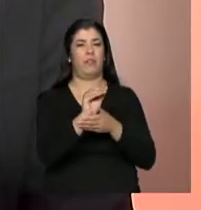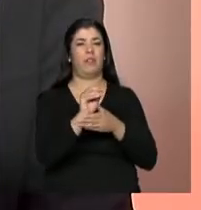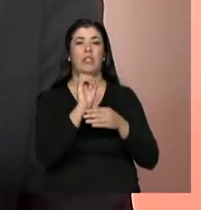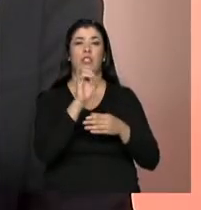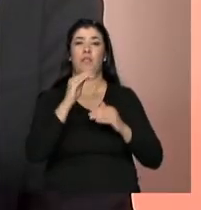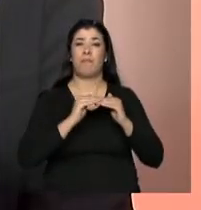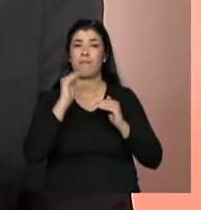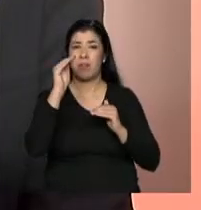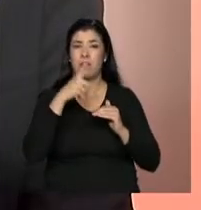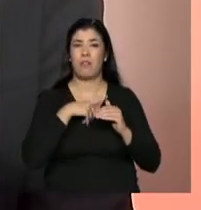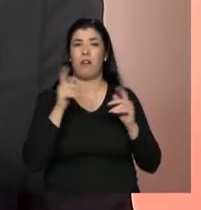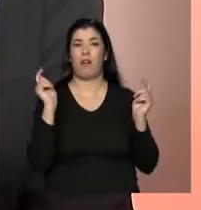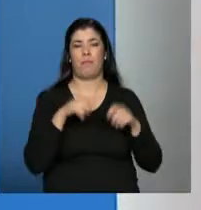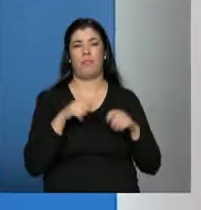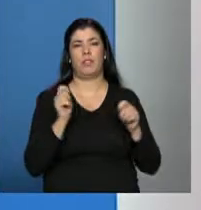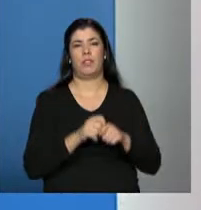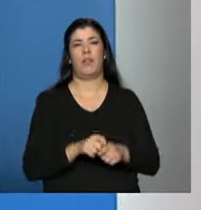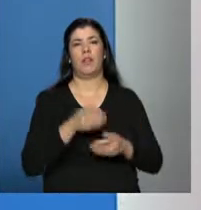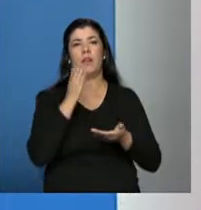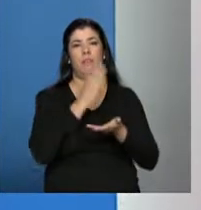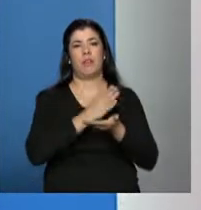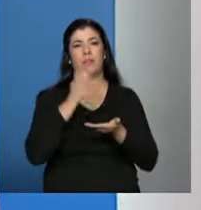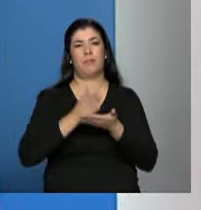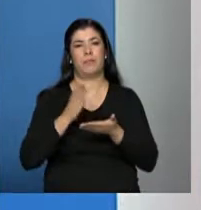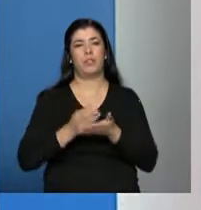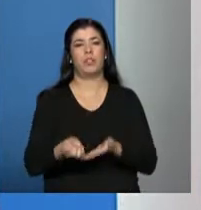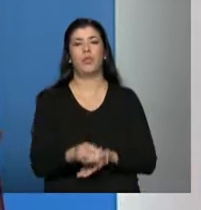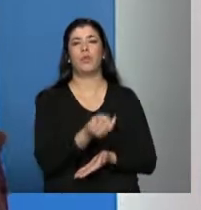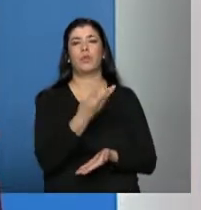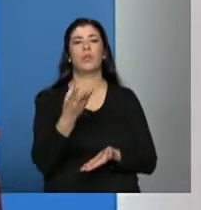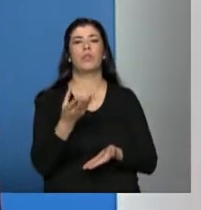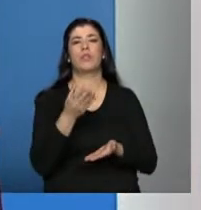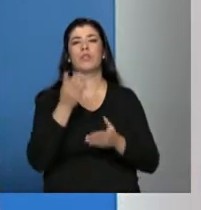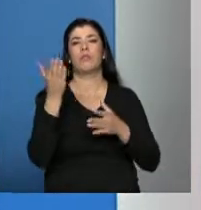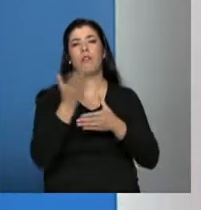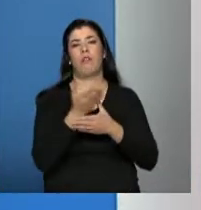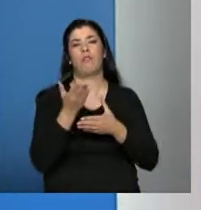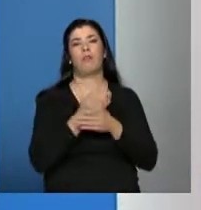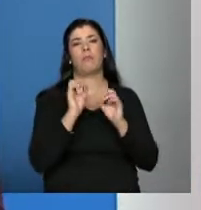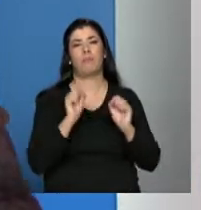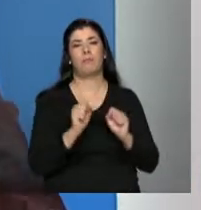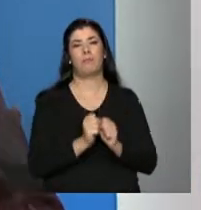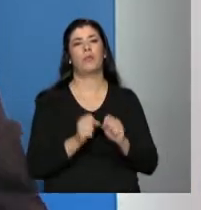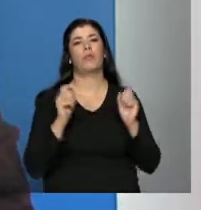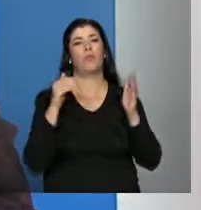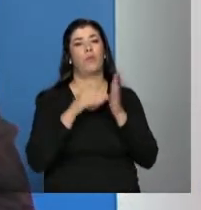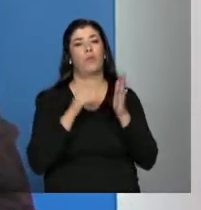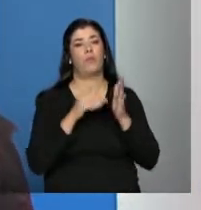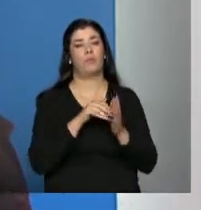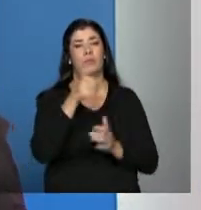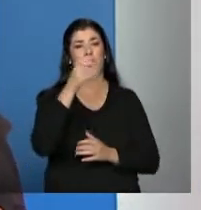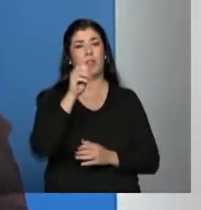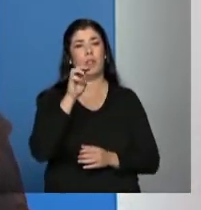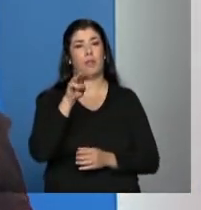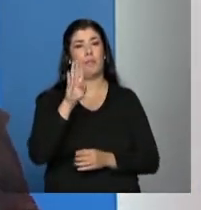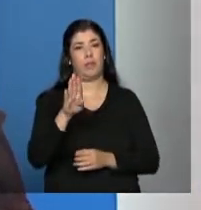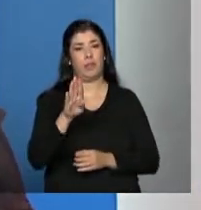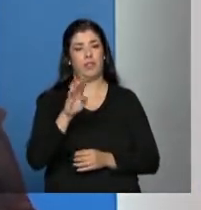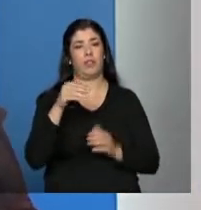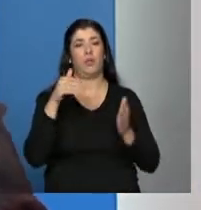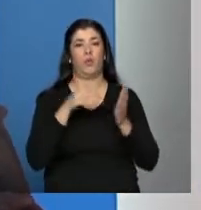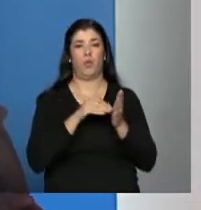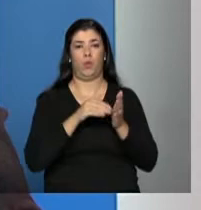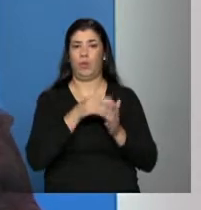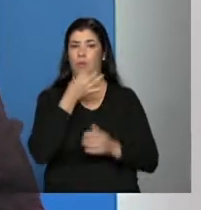necessário, o sistema permite quantos anexos for necessário. Ele só não deixa que passe de 10 megas. Mais uma e última dica.